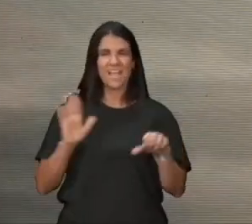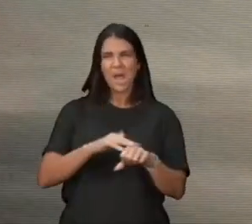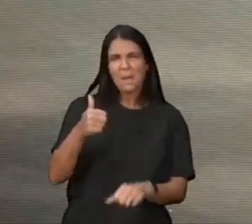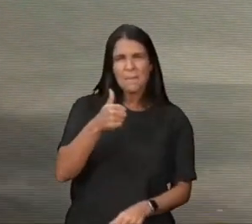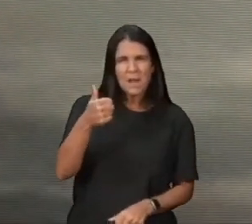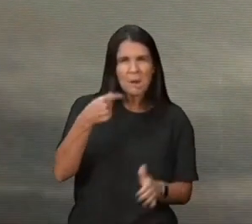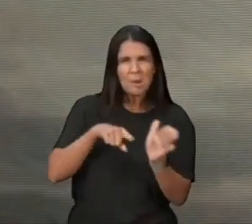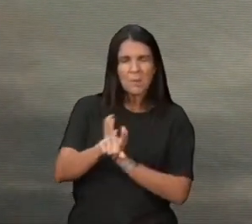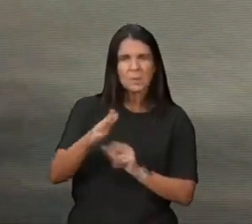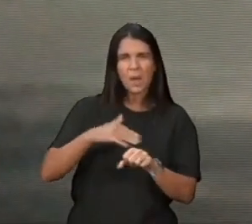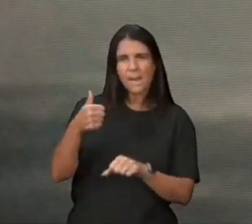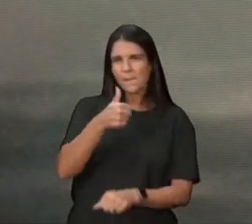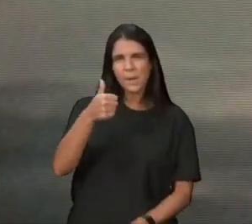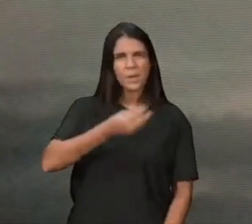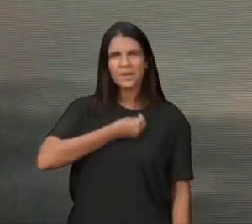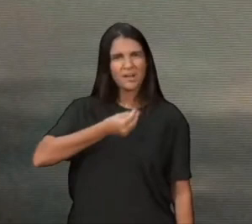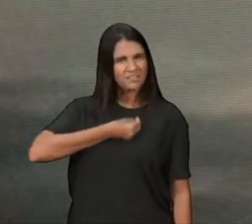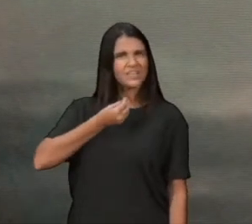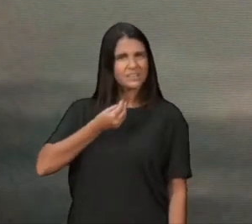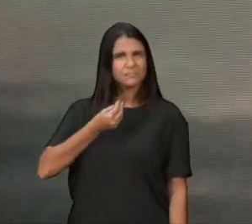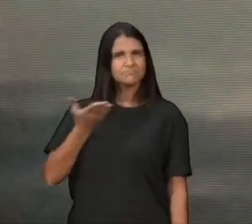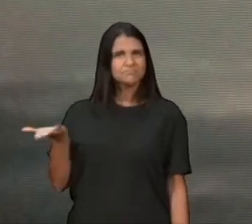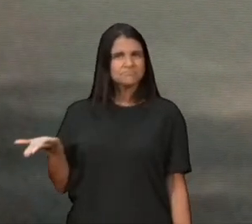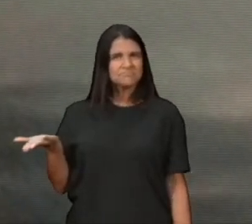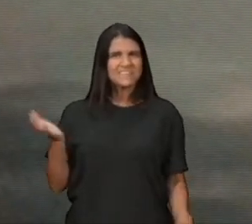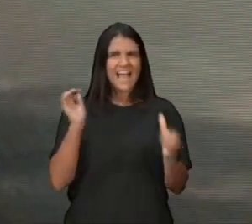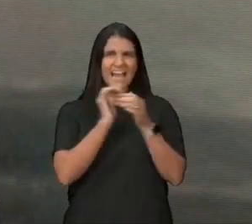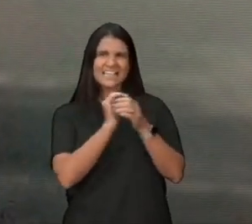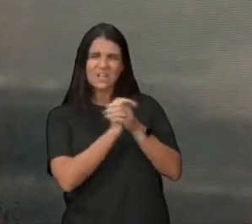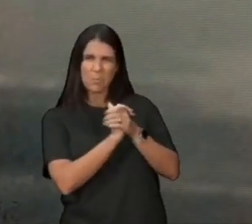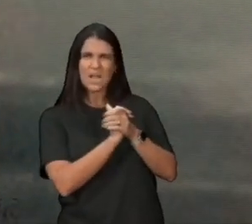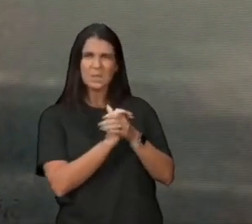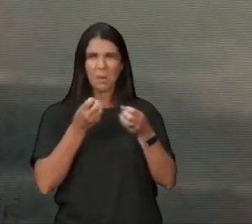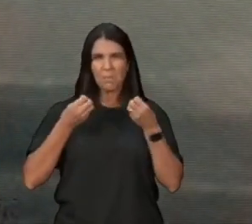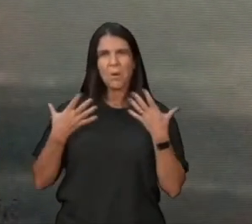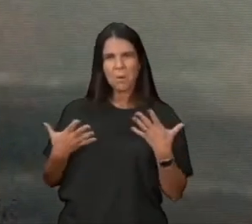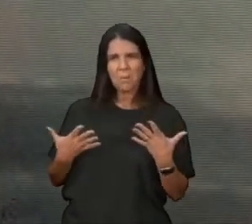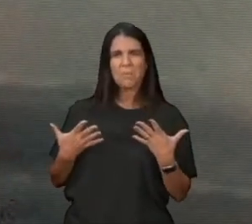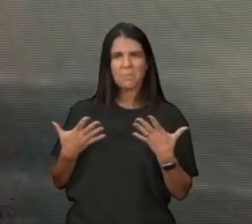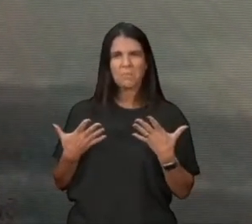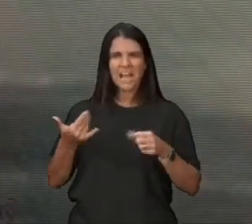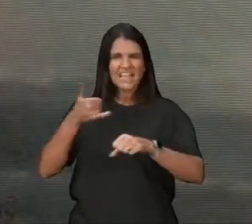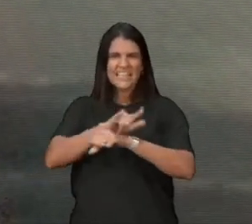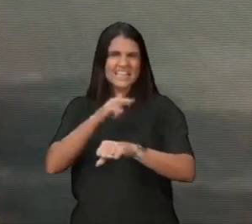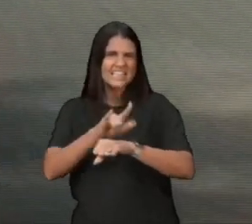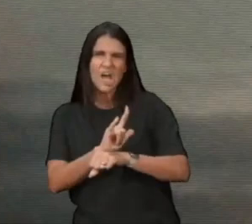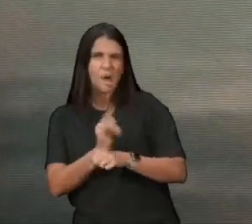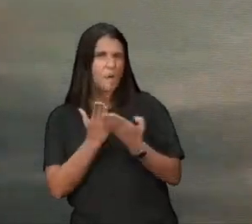melhorou, os casamentos estão mais sólidos, está tendo menos traição, está tendo mais bondade,